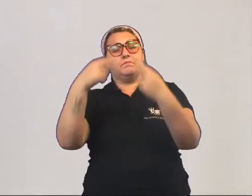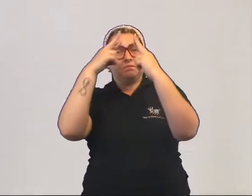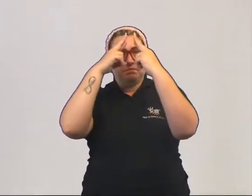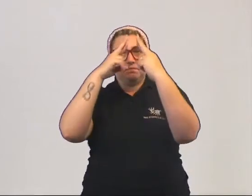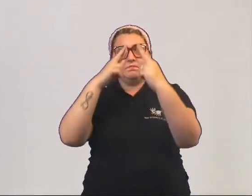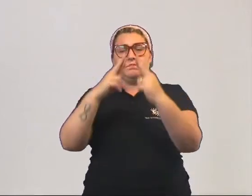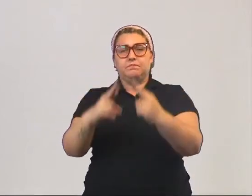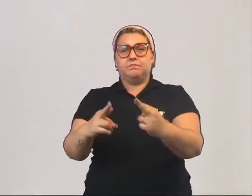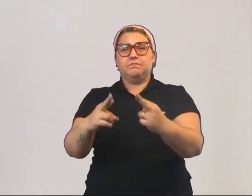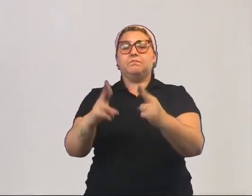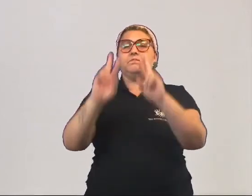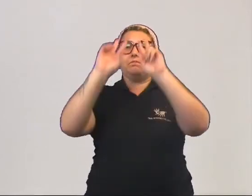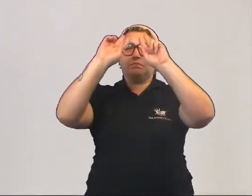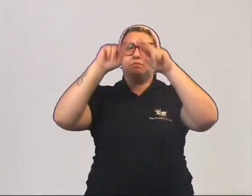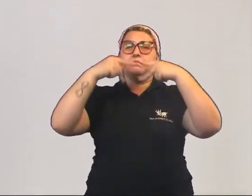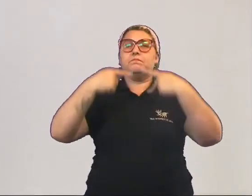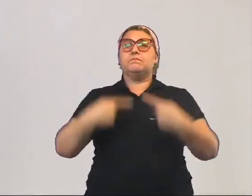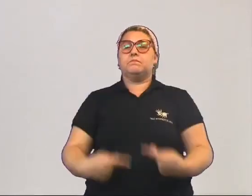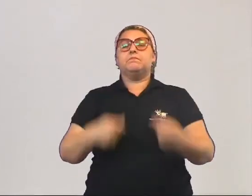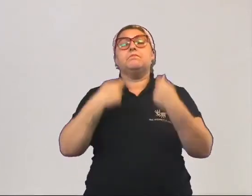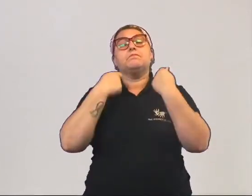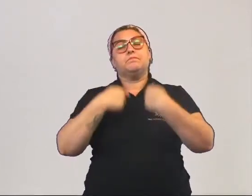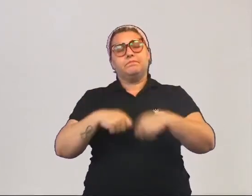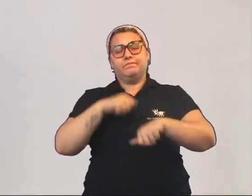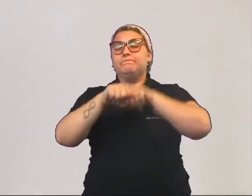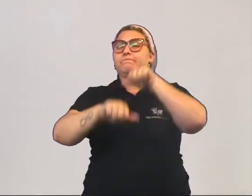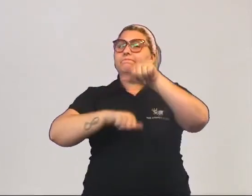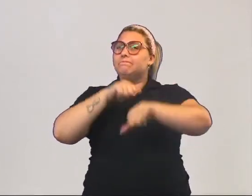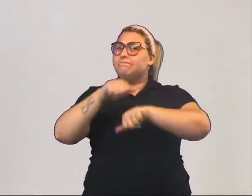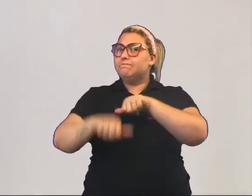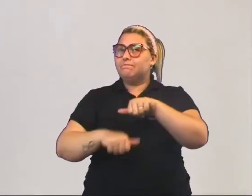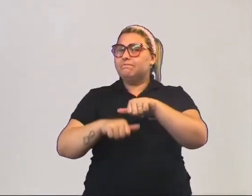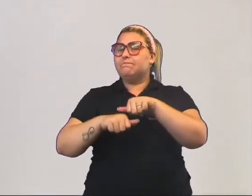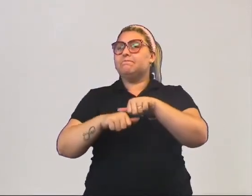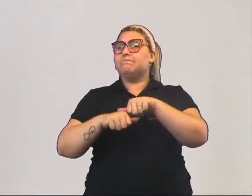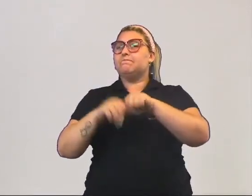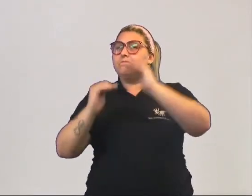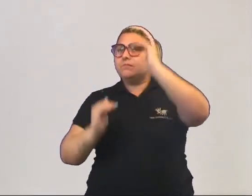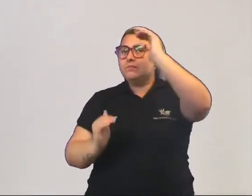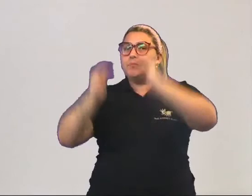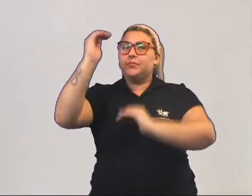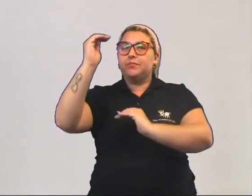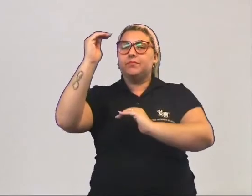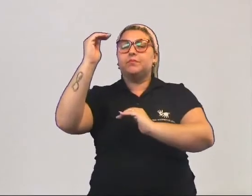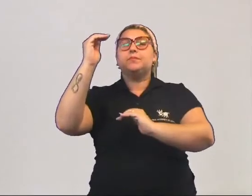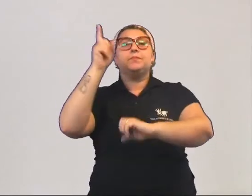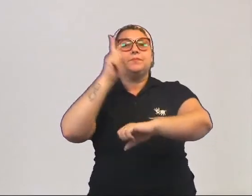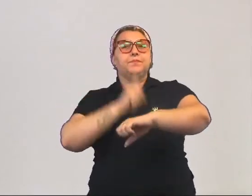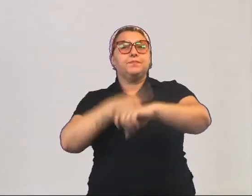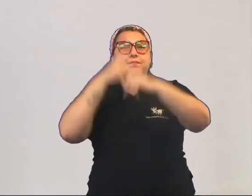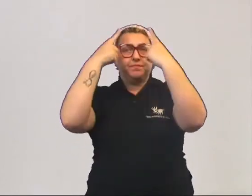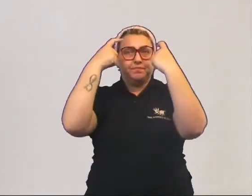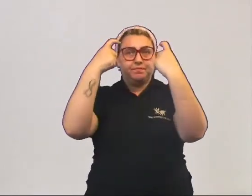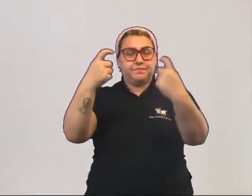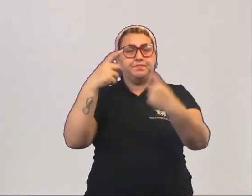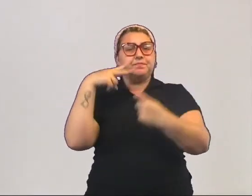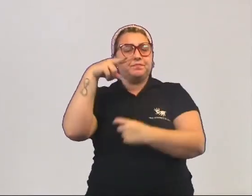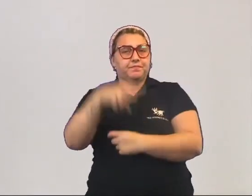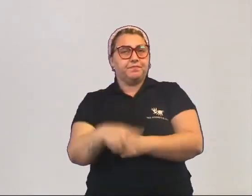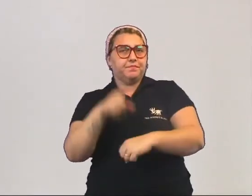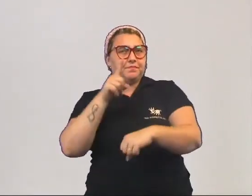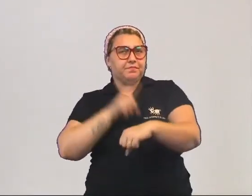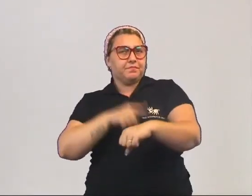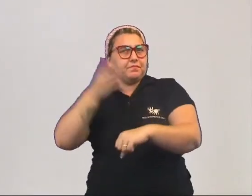respeito, na questão humana, parece que não houve tanto avanço, o mesmo tipo de violência que a gente via nos